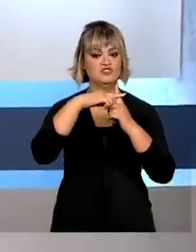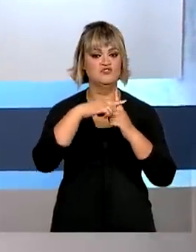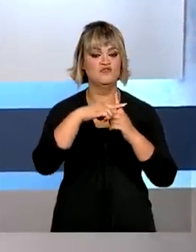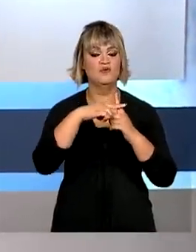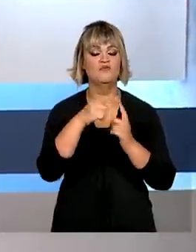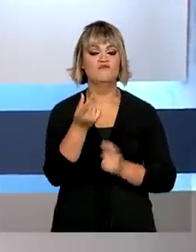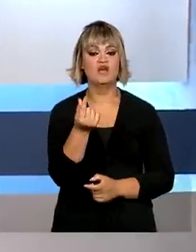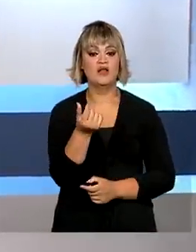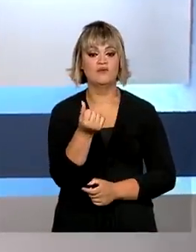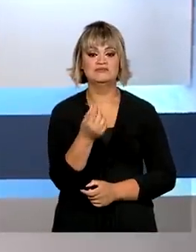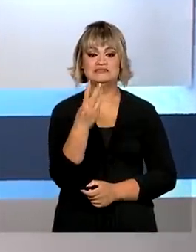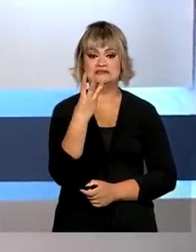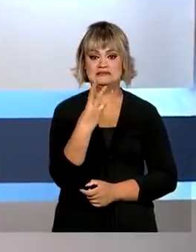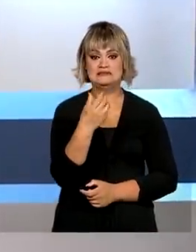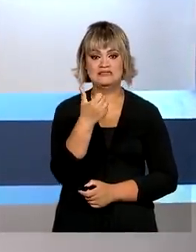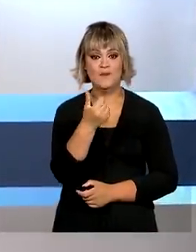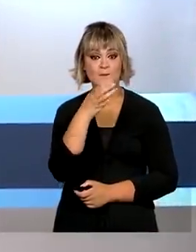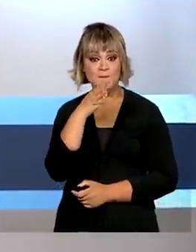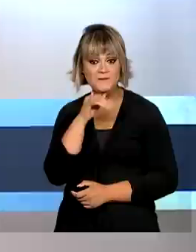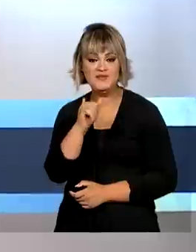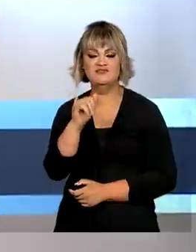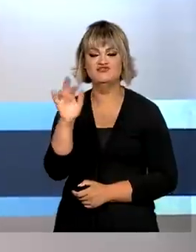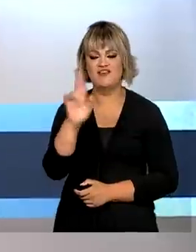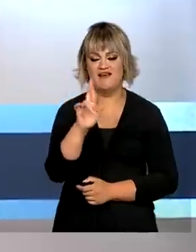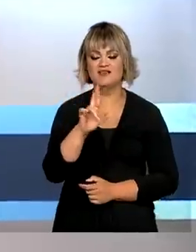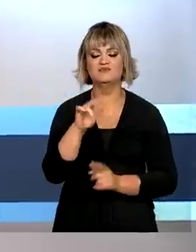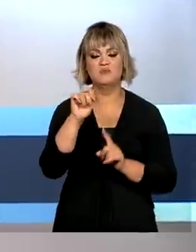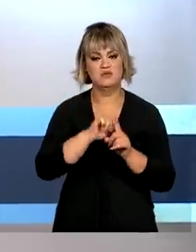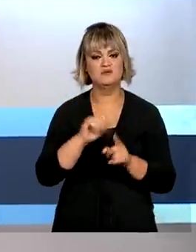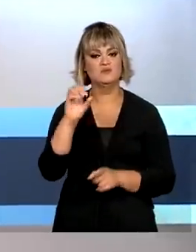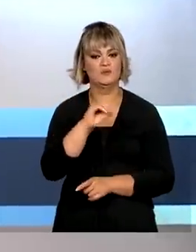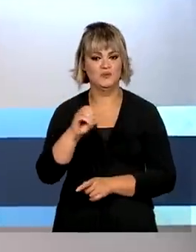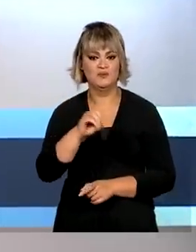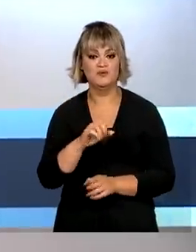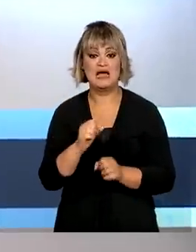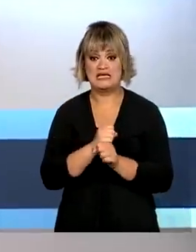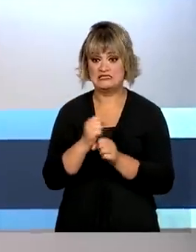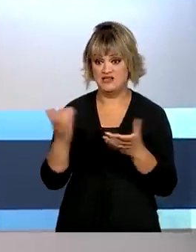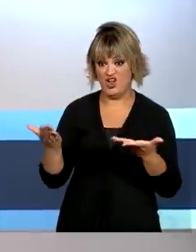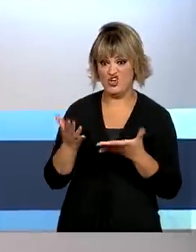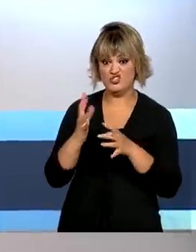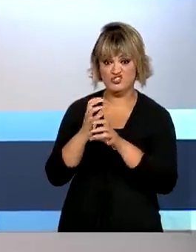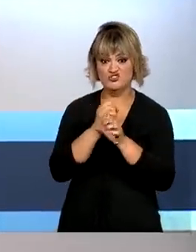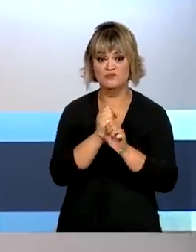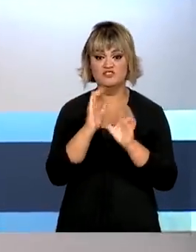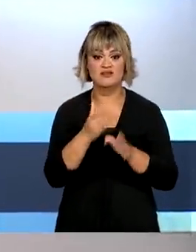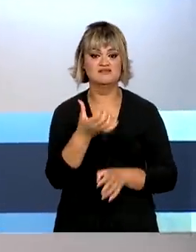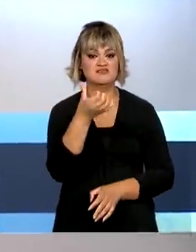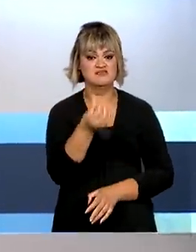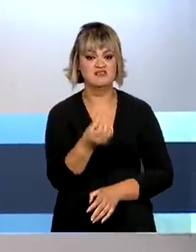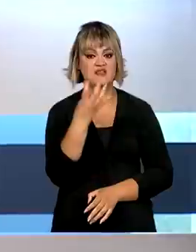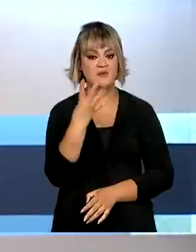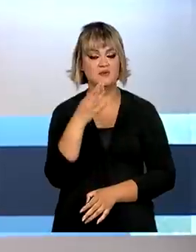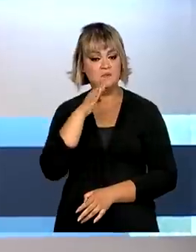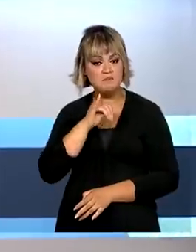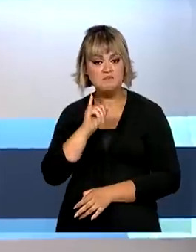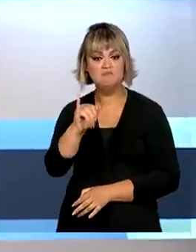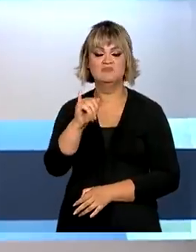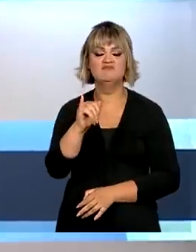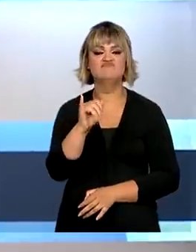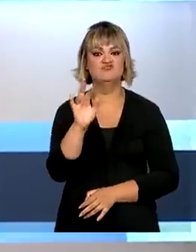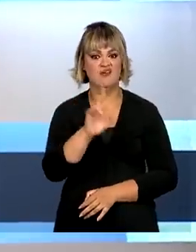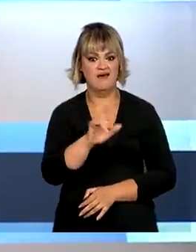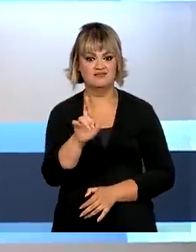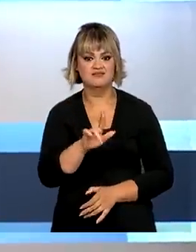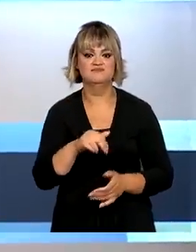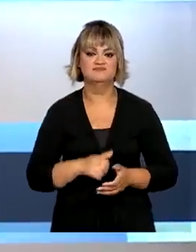quase 31 bilhões de reais em outubro. E neste ano, a conta já chega a cerca de 64,5 bilhões de